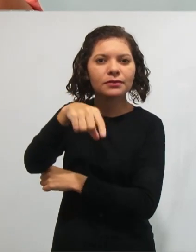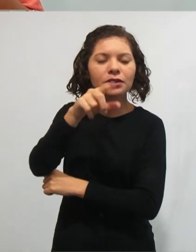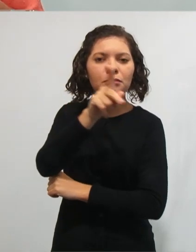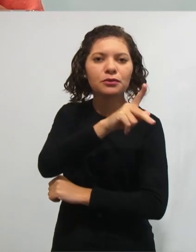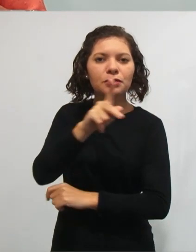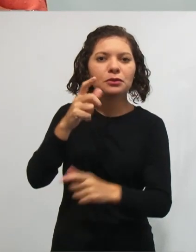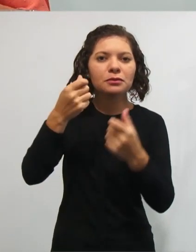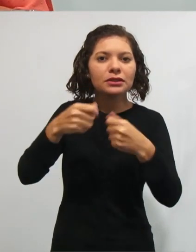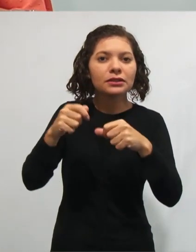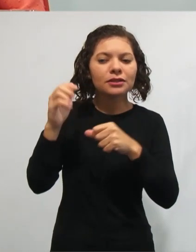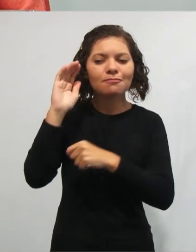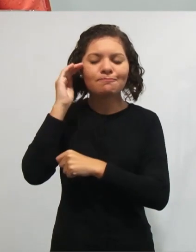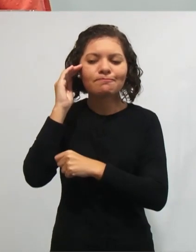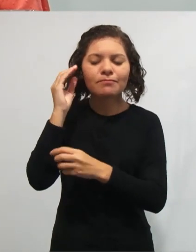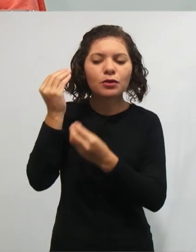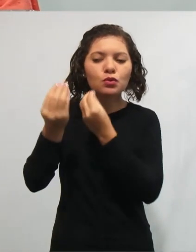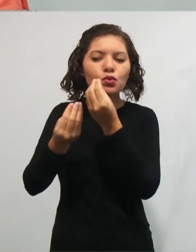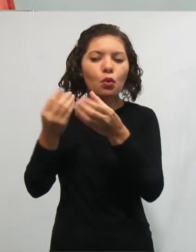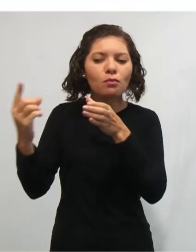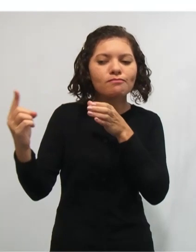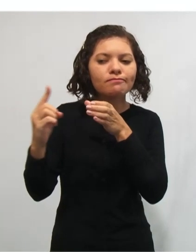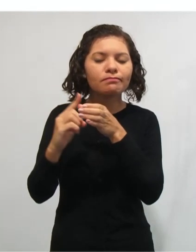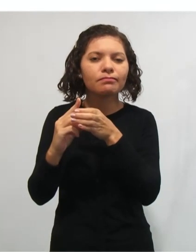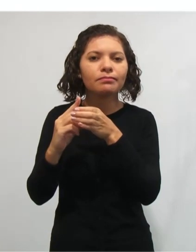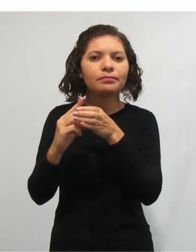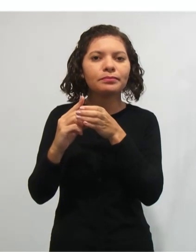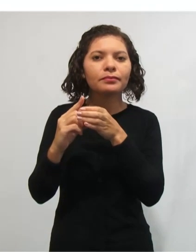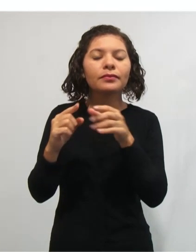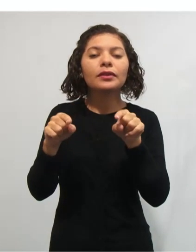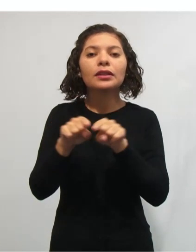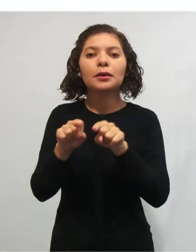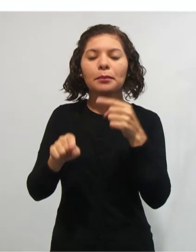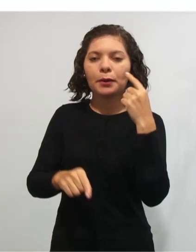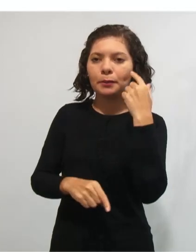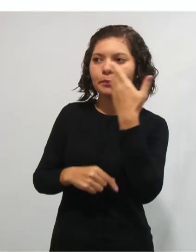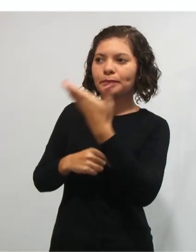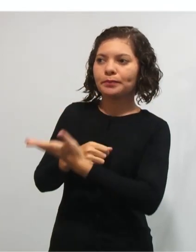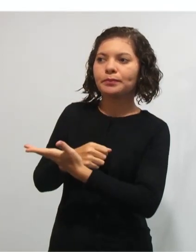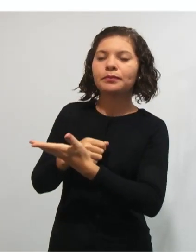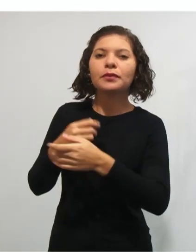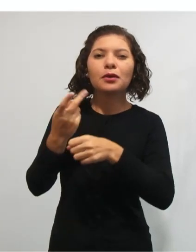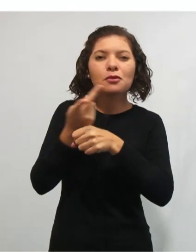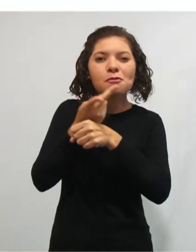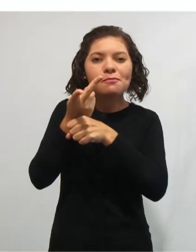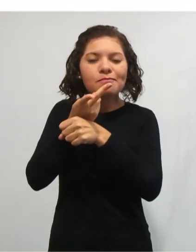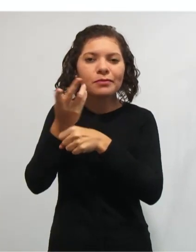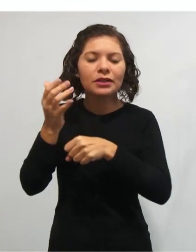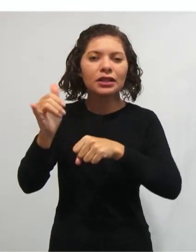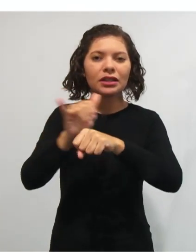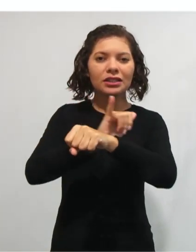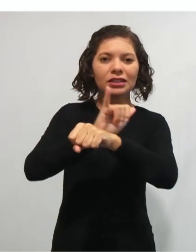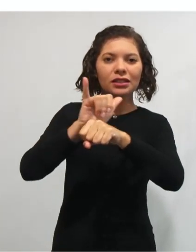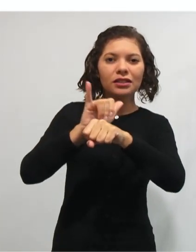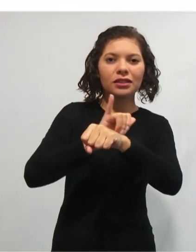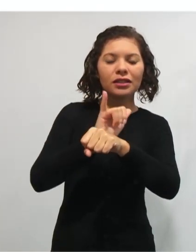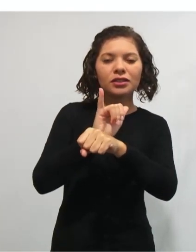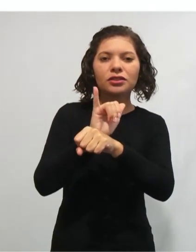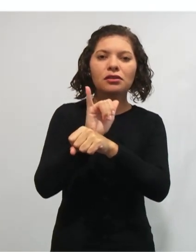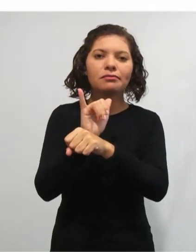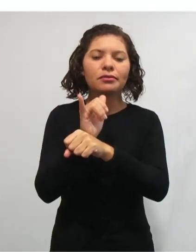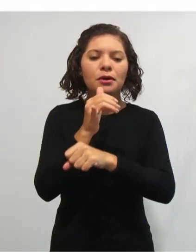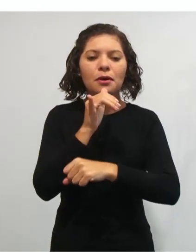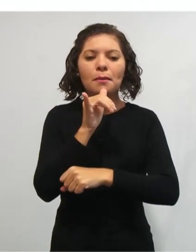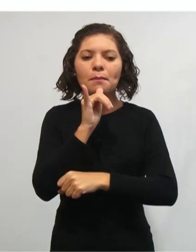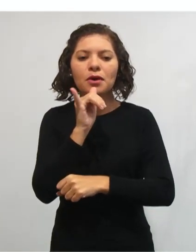está para o acolher. Em seguida, você precisa buscar estratégias, como, por exemplo, a própria criação de um dicionário